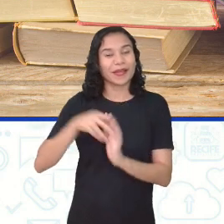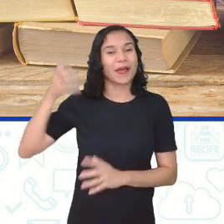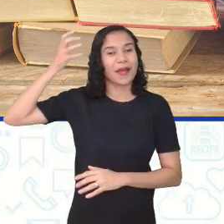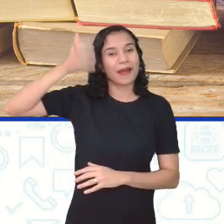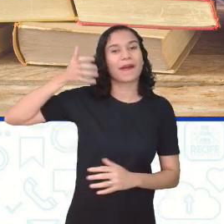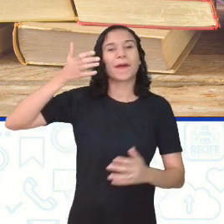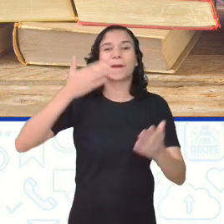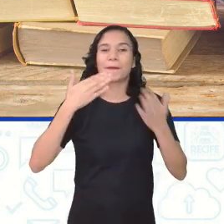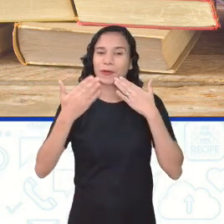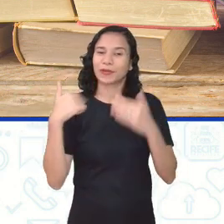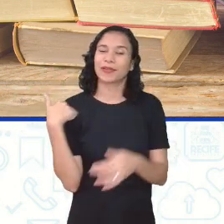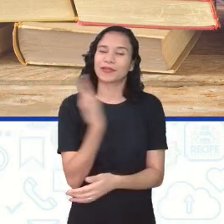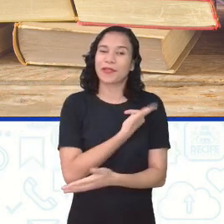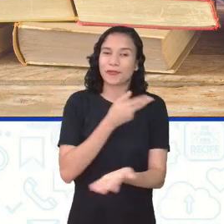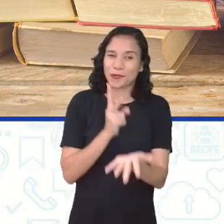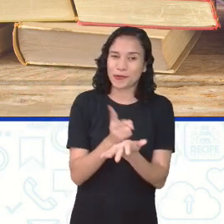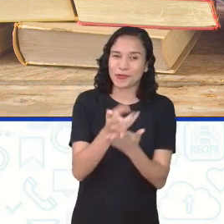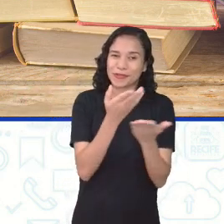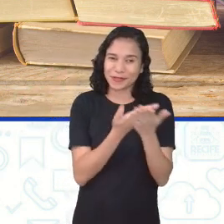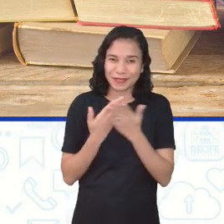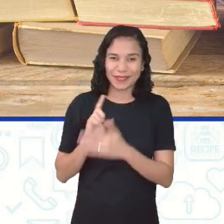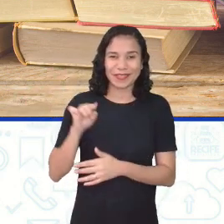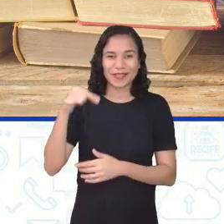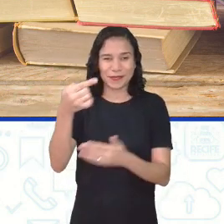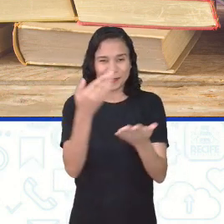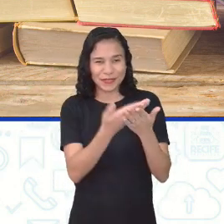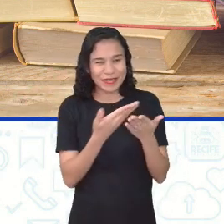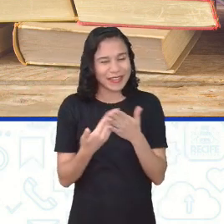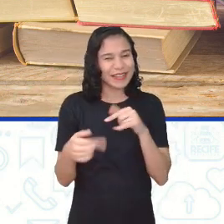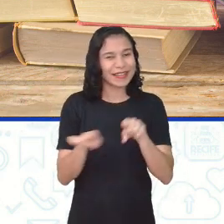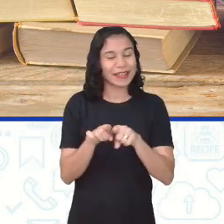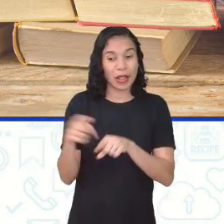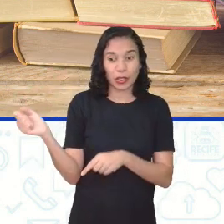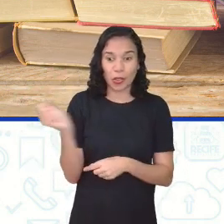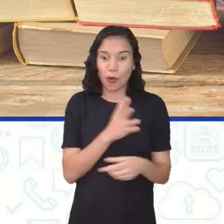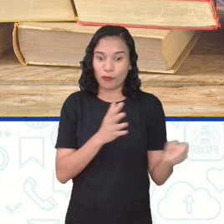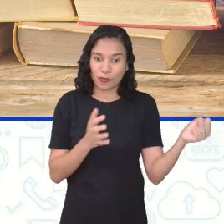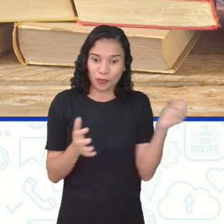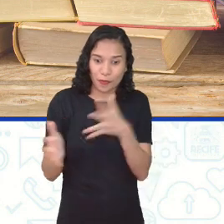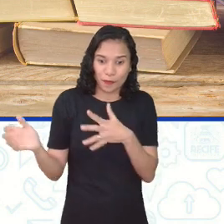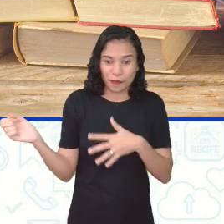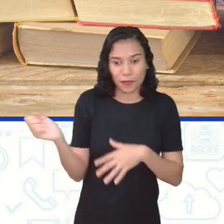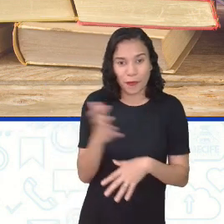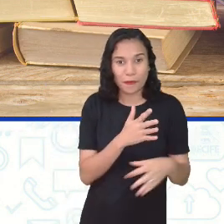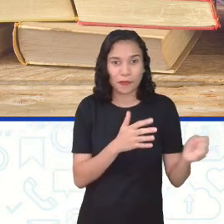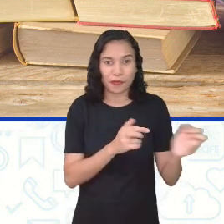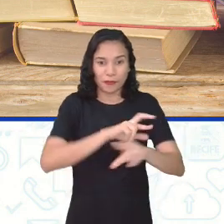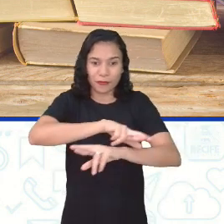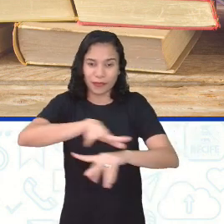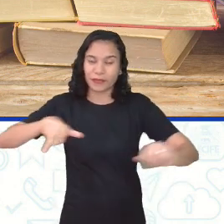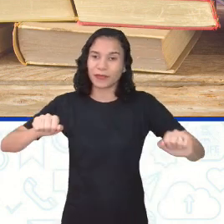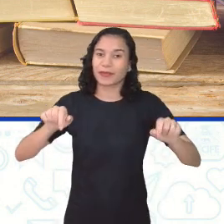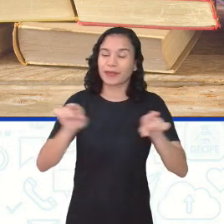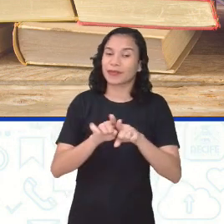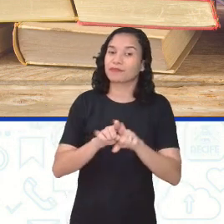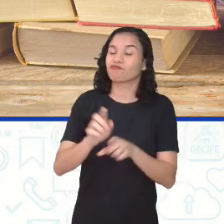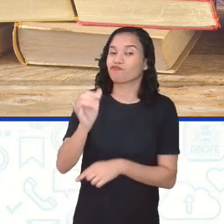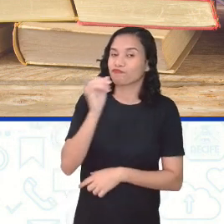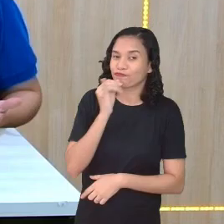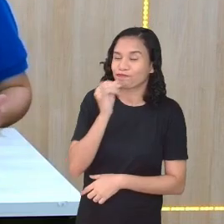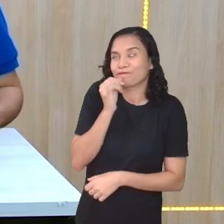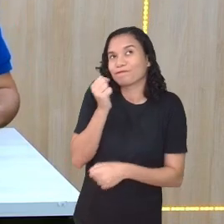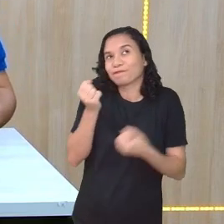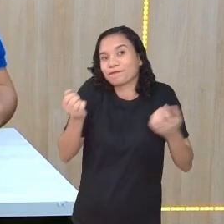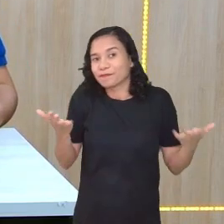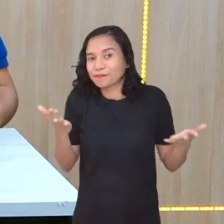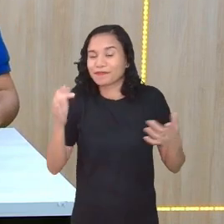Sim. Porque a gente vai continuar trabalhando podcasts nas próximas aulas. E a vai trazer aqui, ó, novas opções, outros formatos, talvez alguns exemplos.